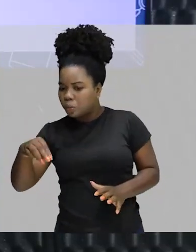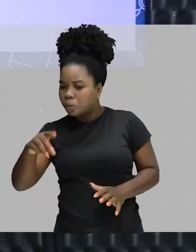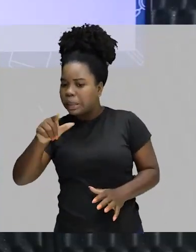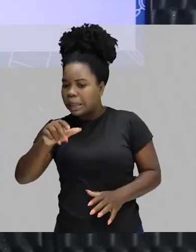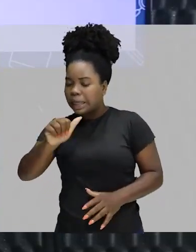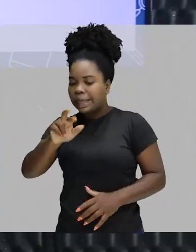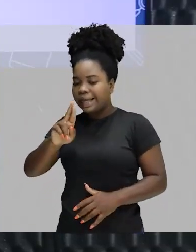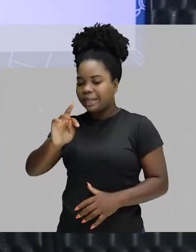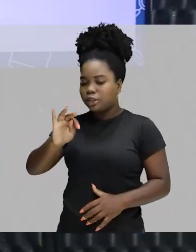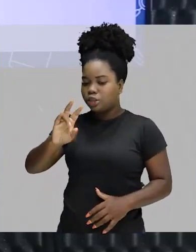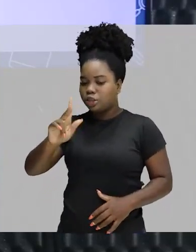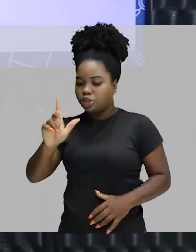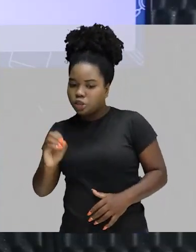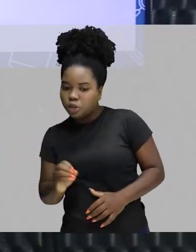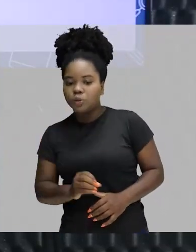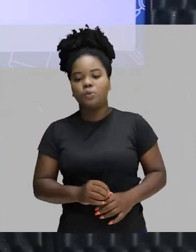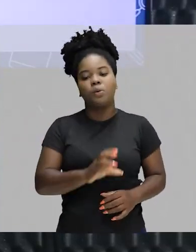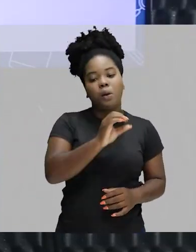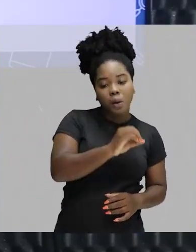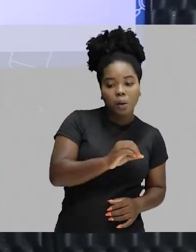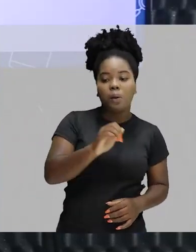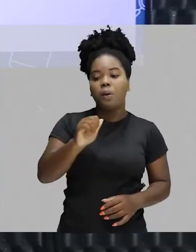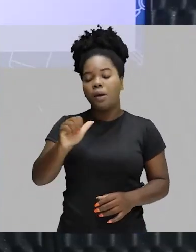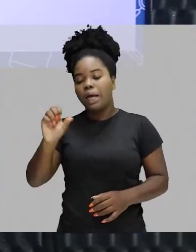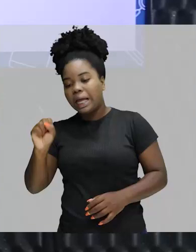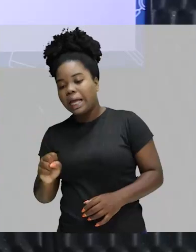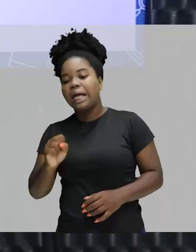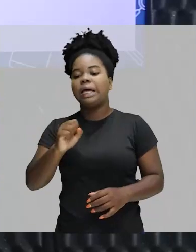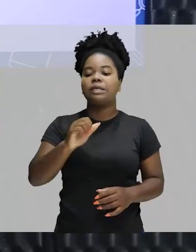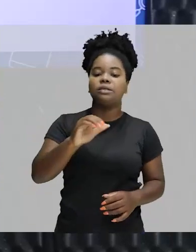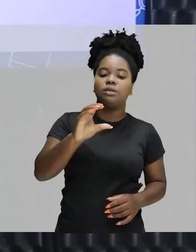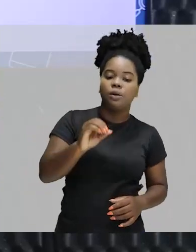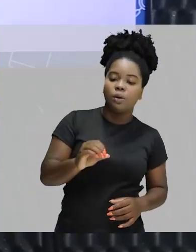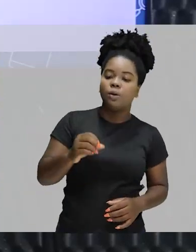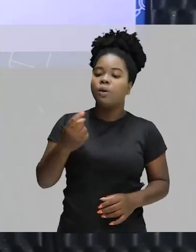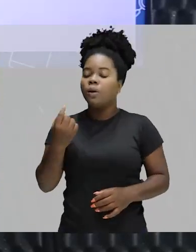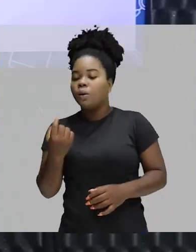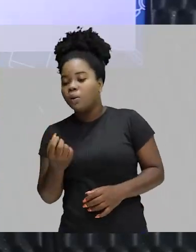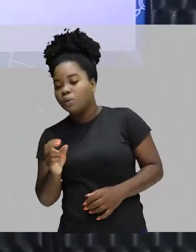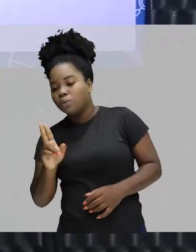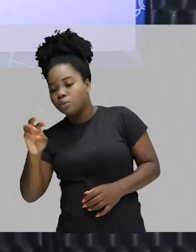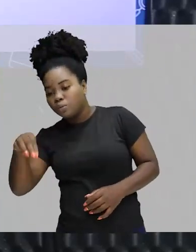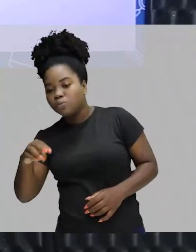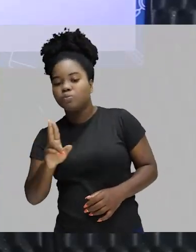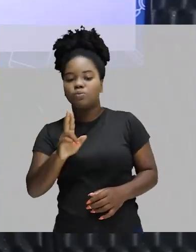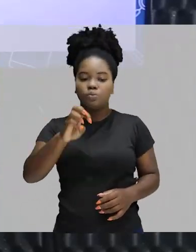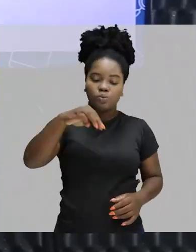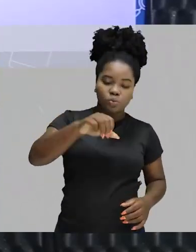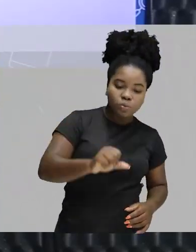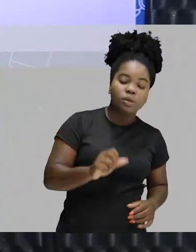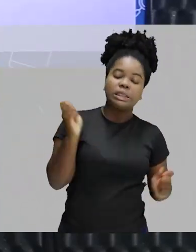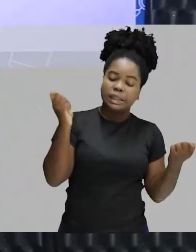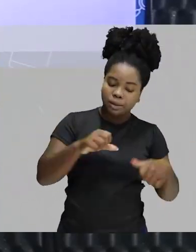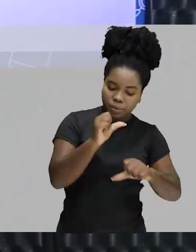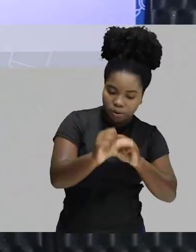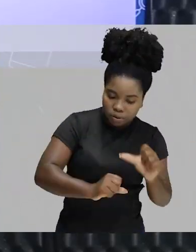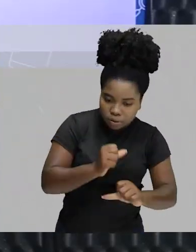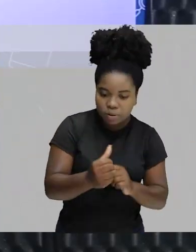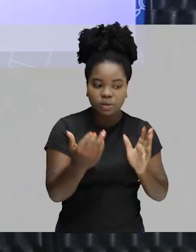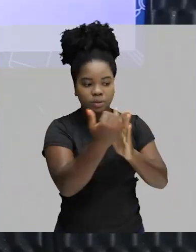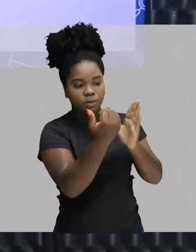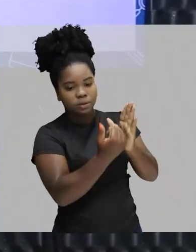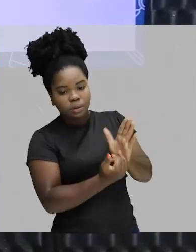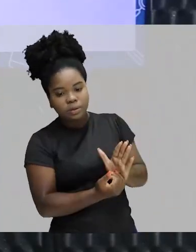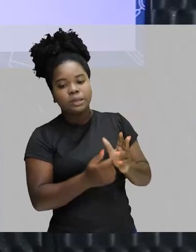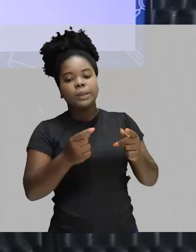O, A, Os, As, Um, Uma, Uns, Umas. Eles podem ter também essa modificação da classe